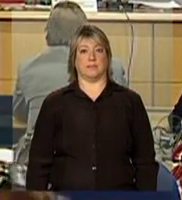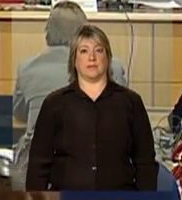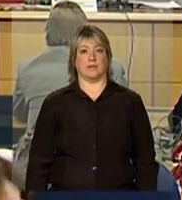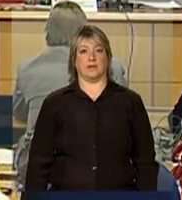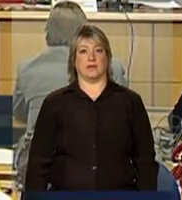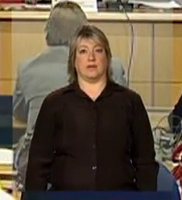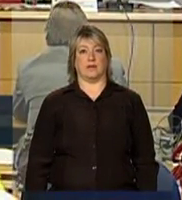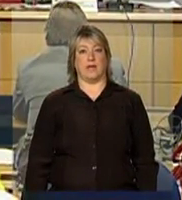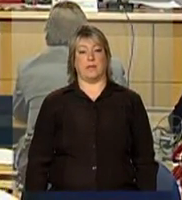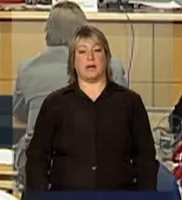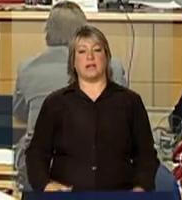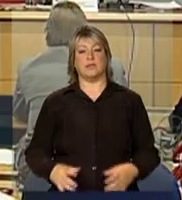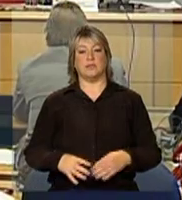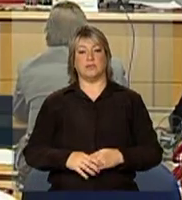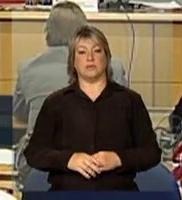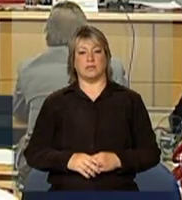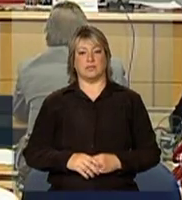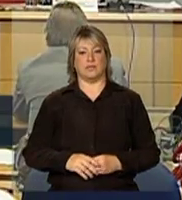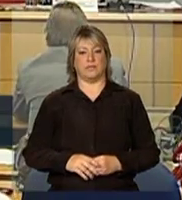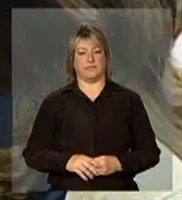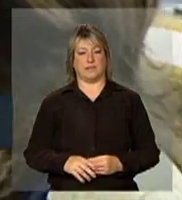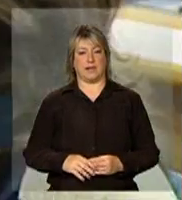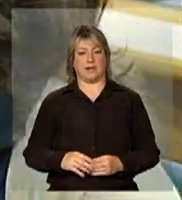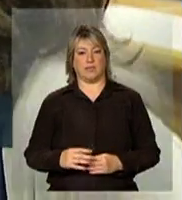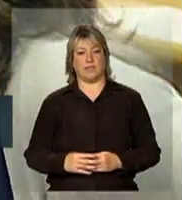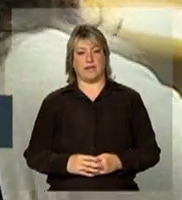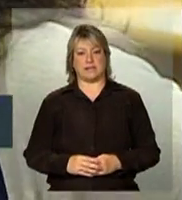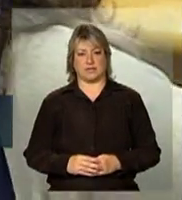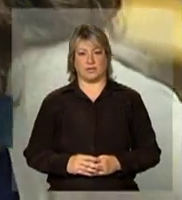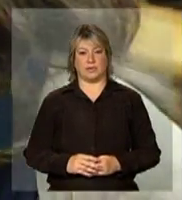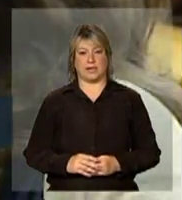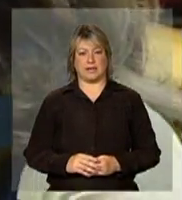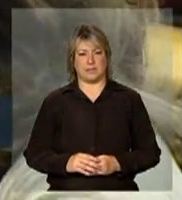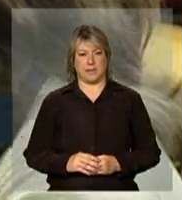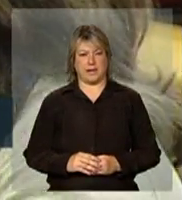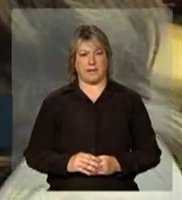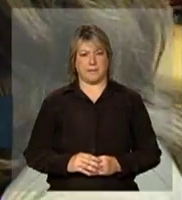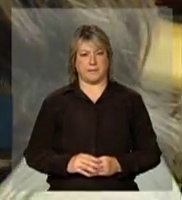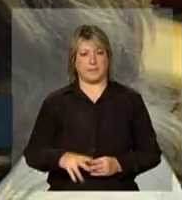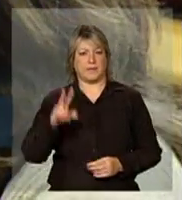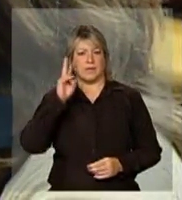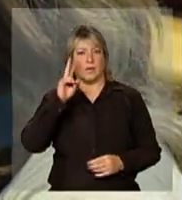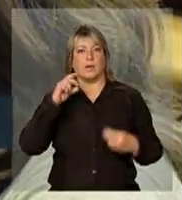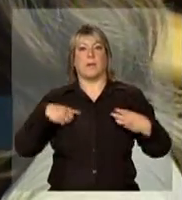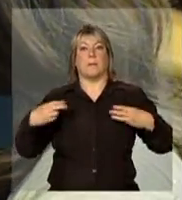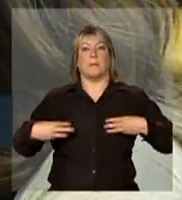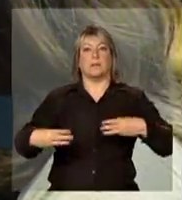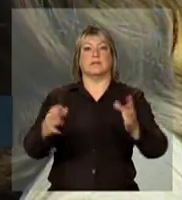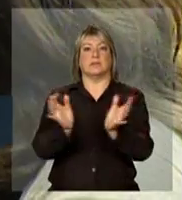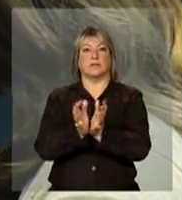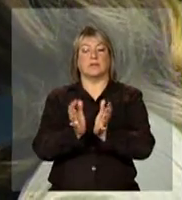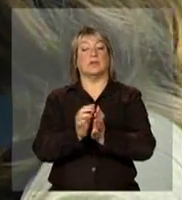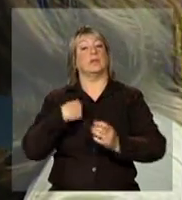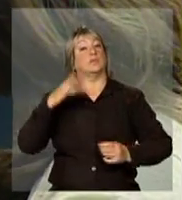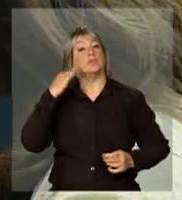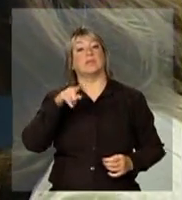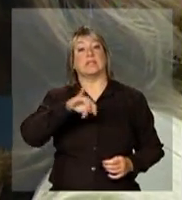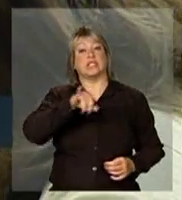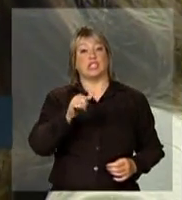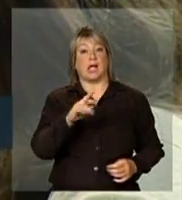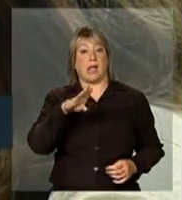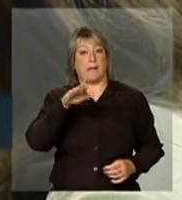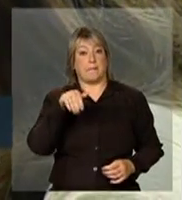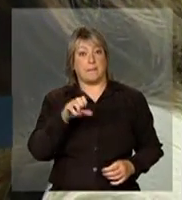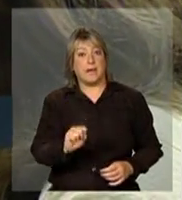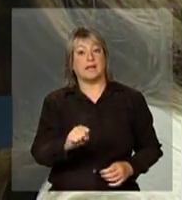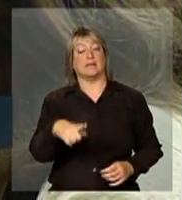Bom dia, Ana Beatriz, do Correio Brasiliense. Eu não sei se talvez o ministro ou o secretário Jarbas possam responder, mas eu queria saber como é que é a